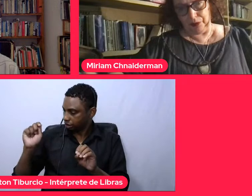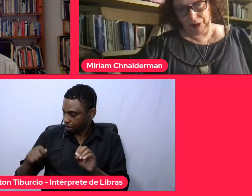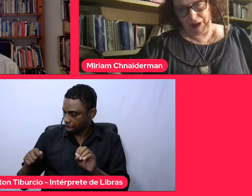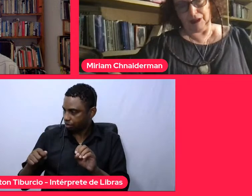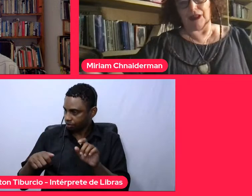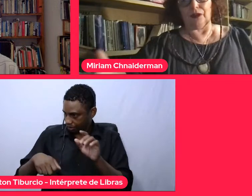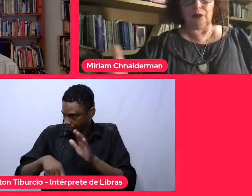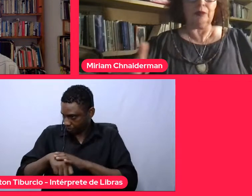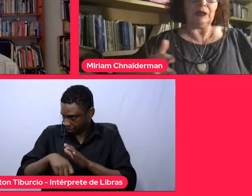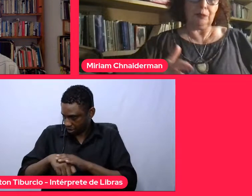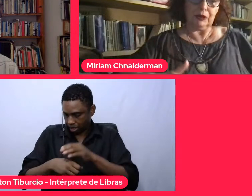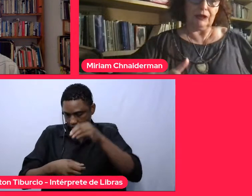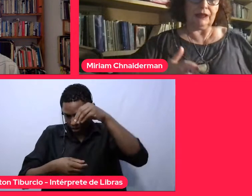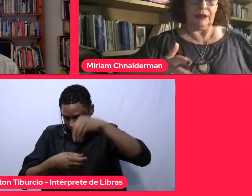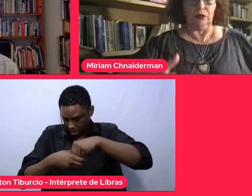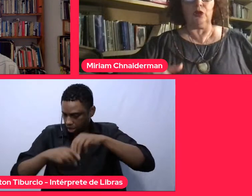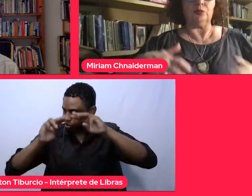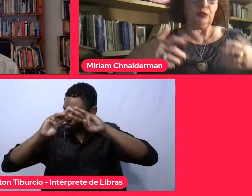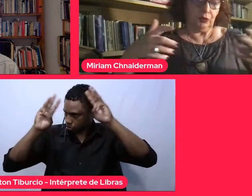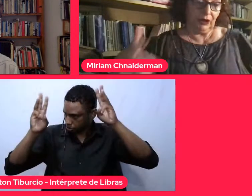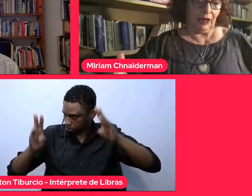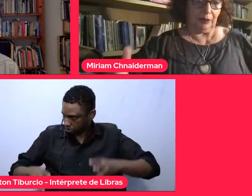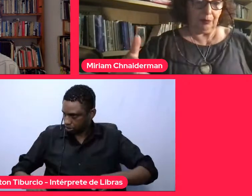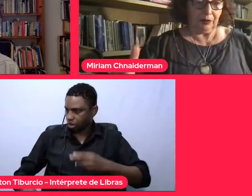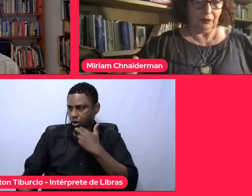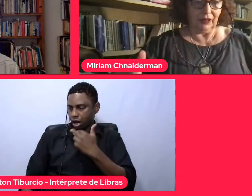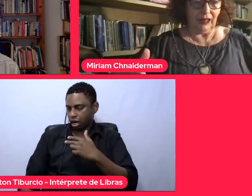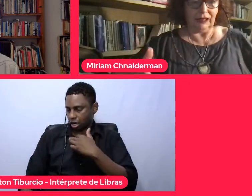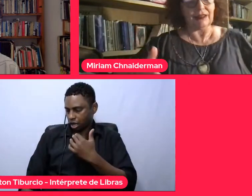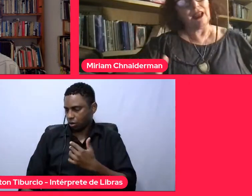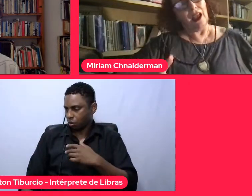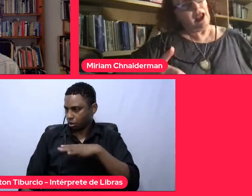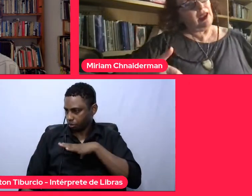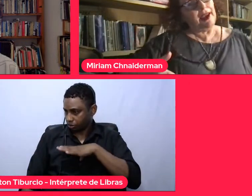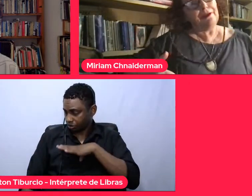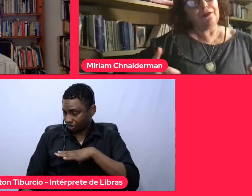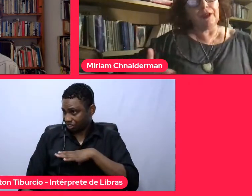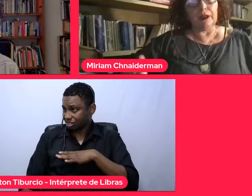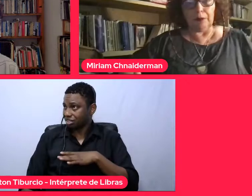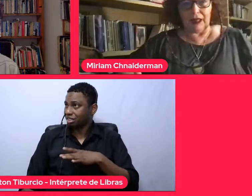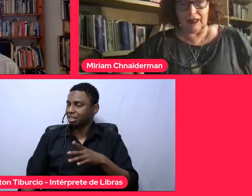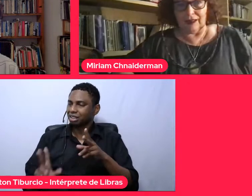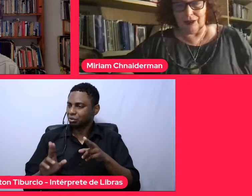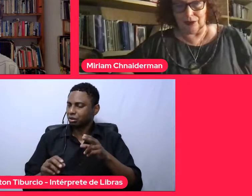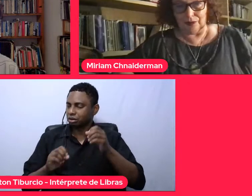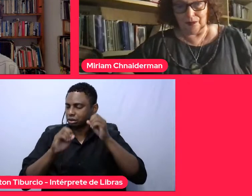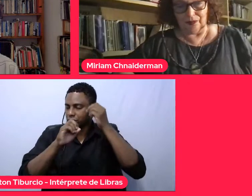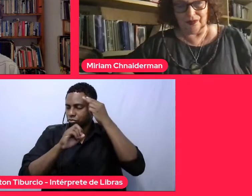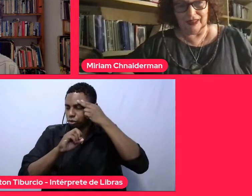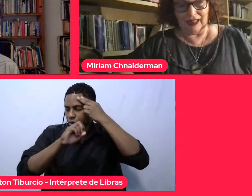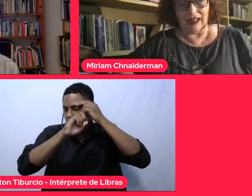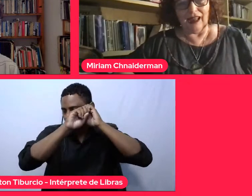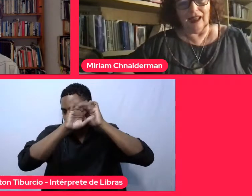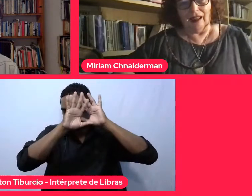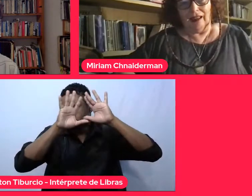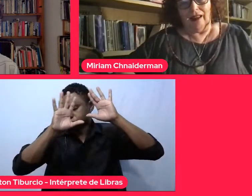língua portuguesa, uma exposição como Sonhei em Português, reafirma isso.